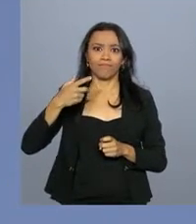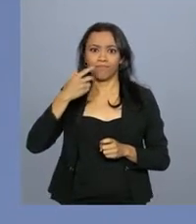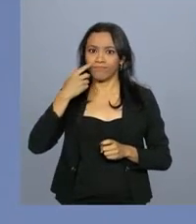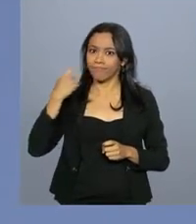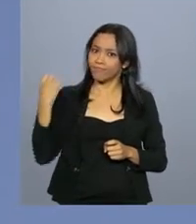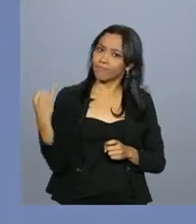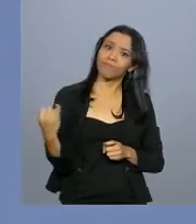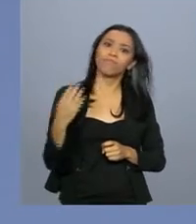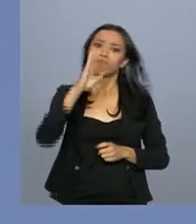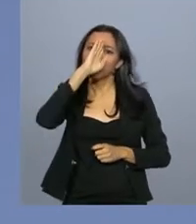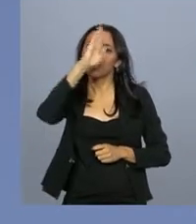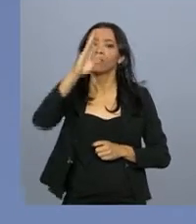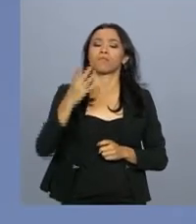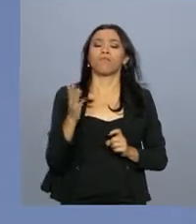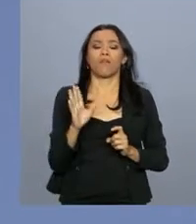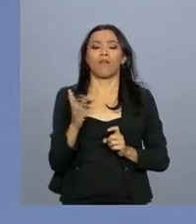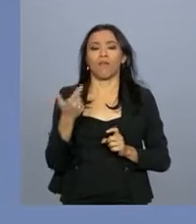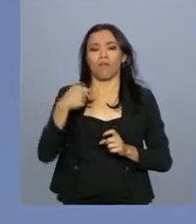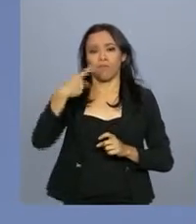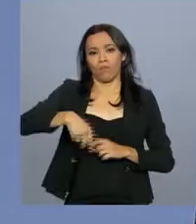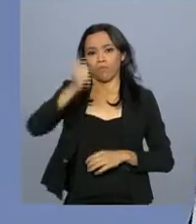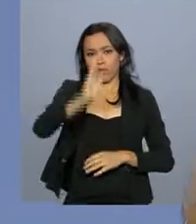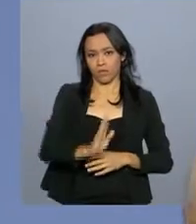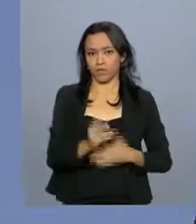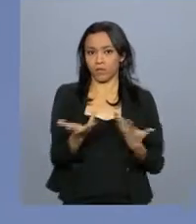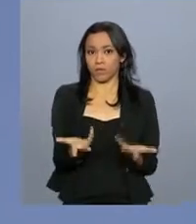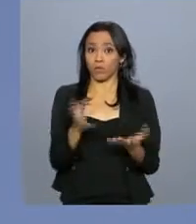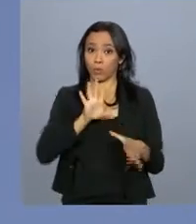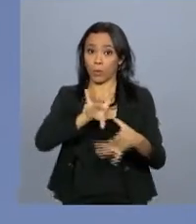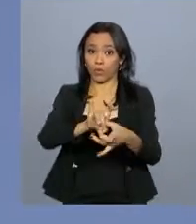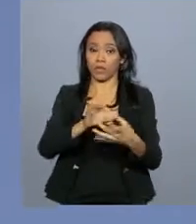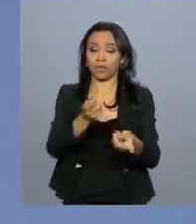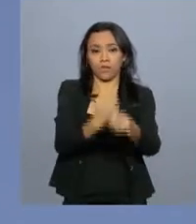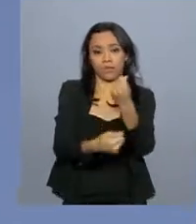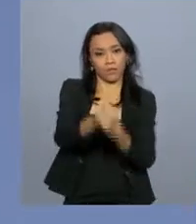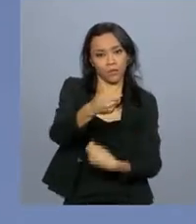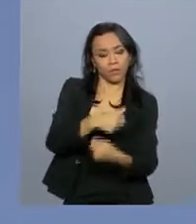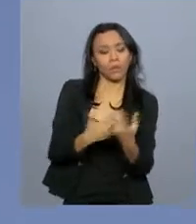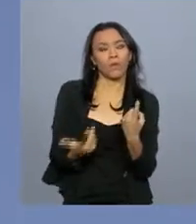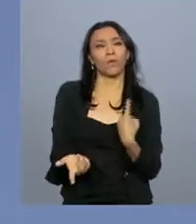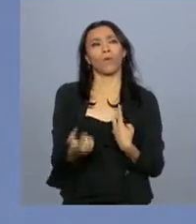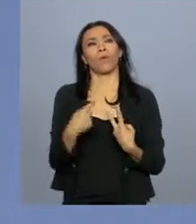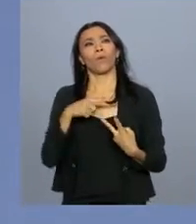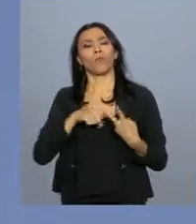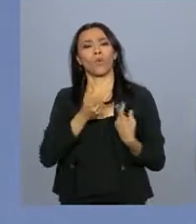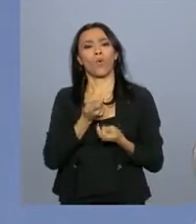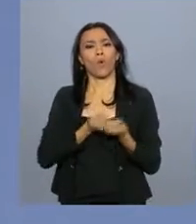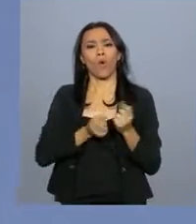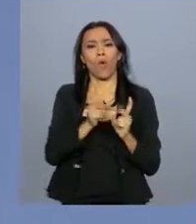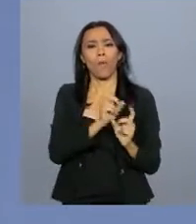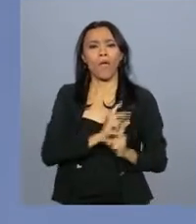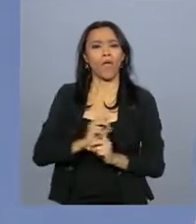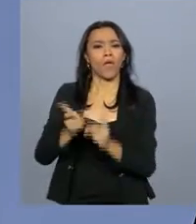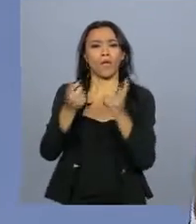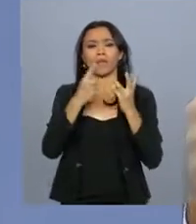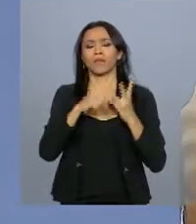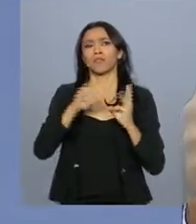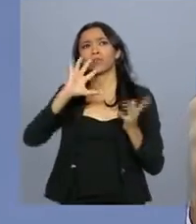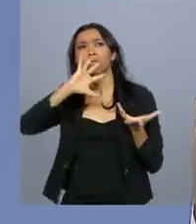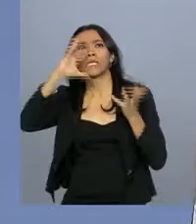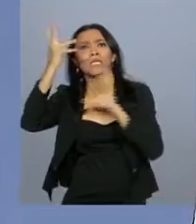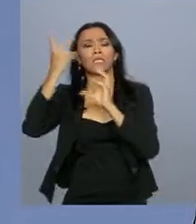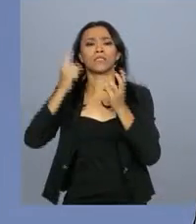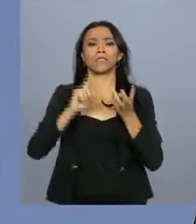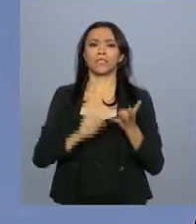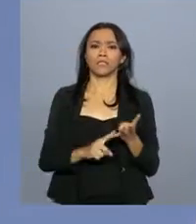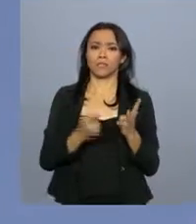na pauta internacional, o cenário econômico, o comércio internacional, mudança de clima, crise